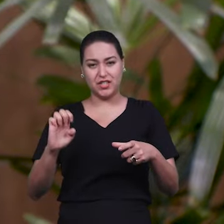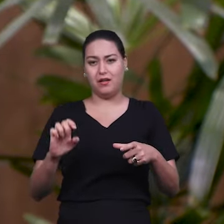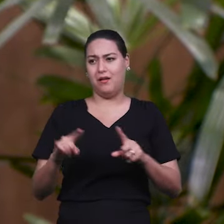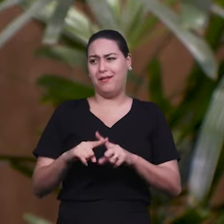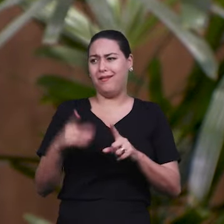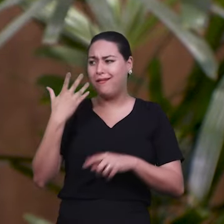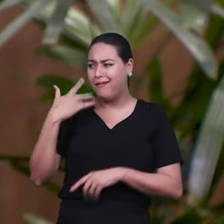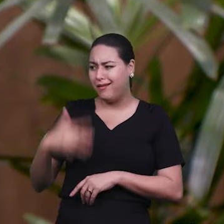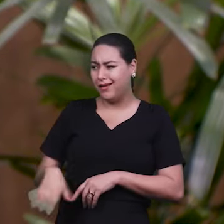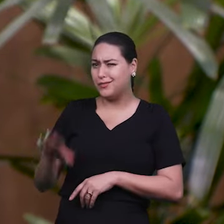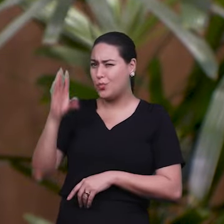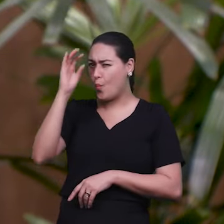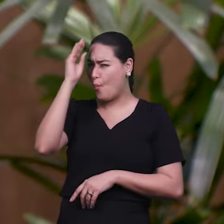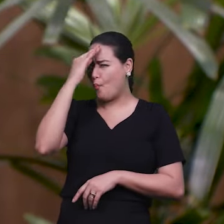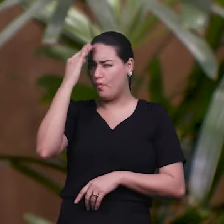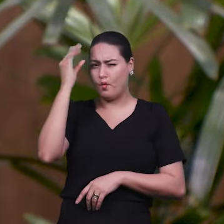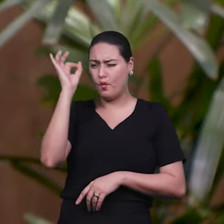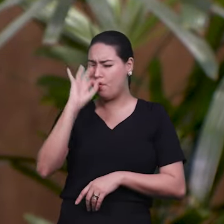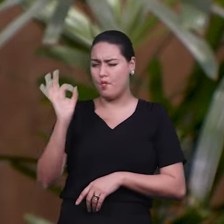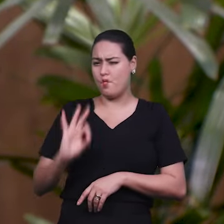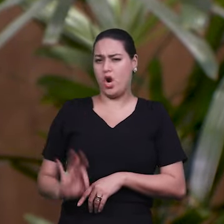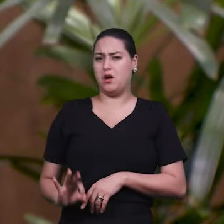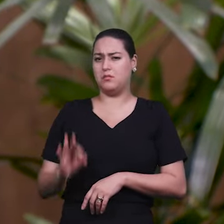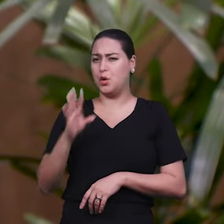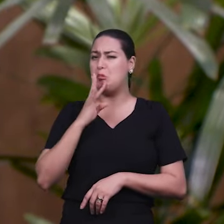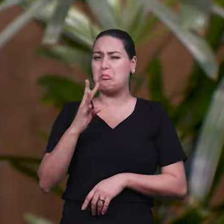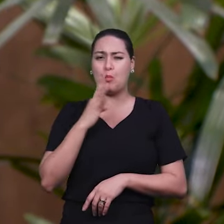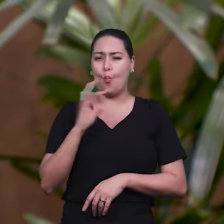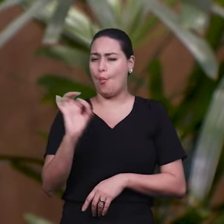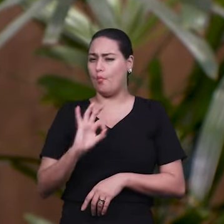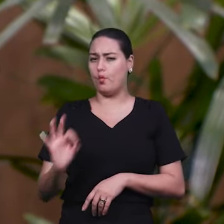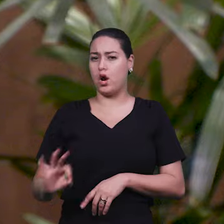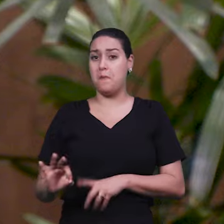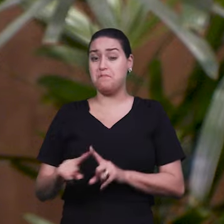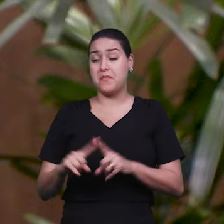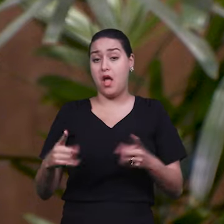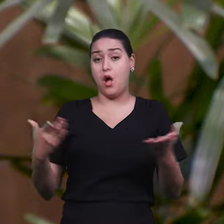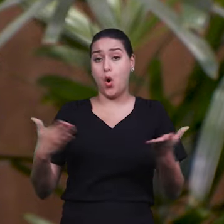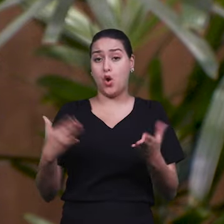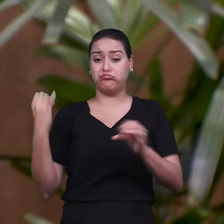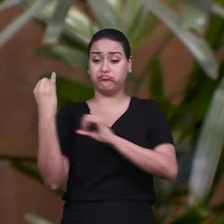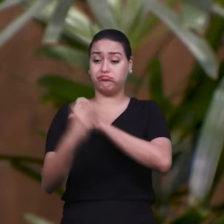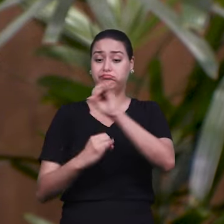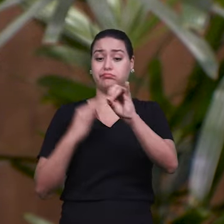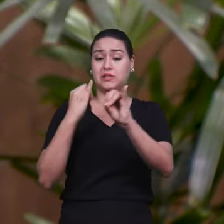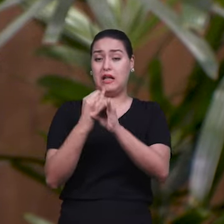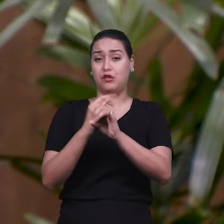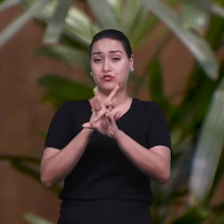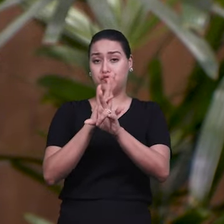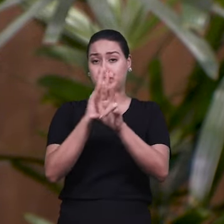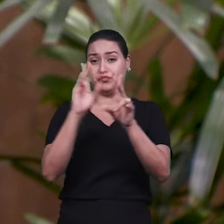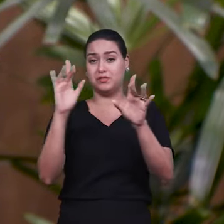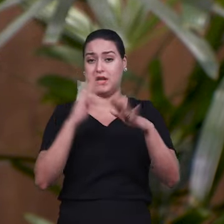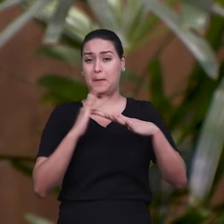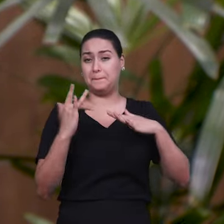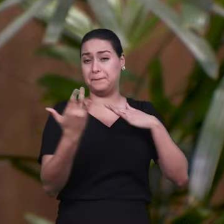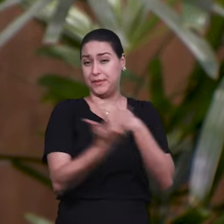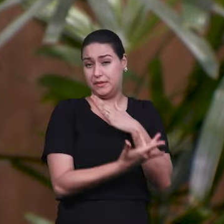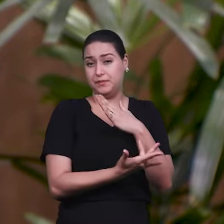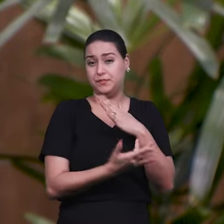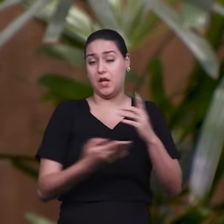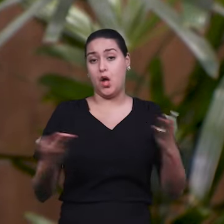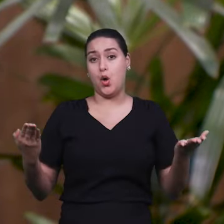o streaming, né? Que é as plataformas digitais. Então, hoje as